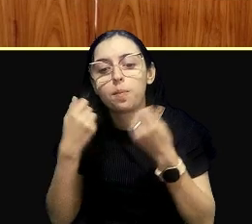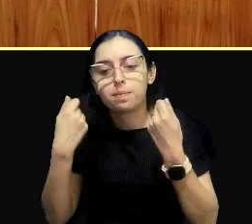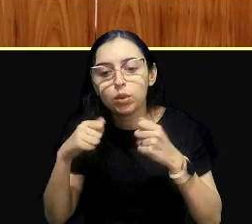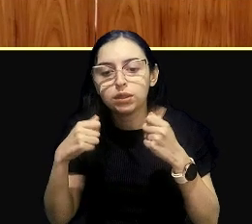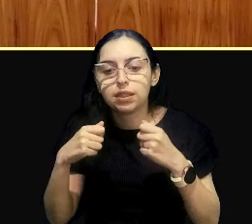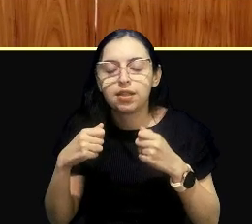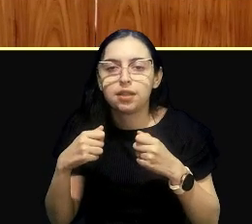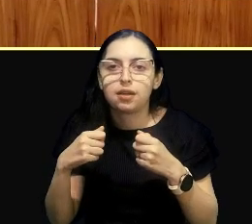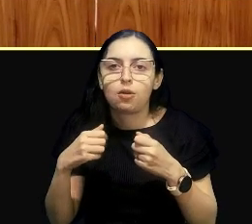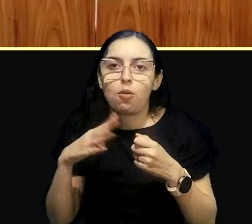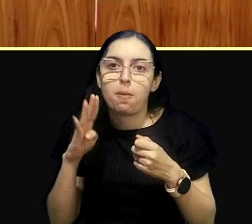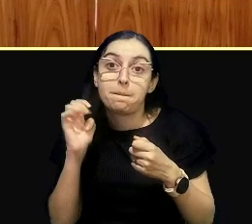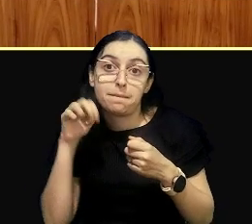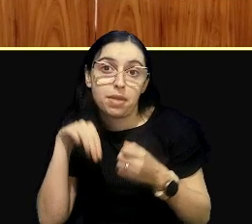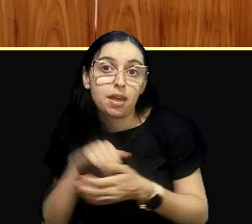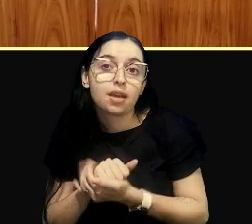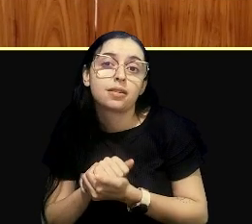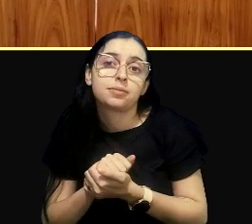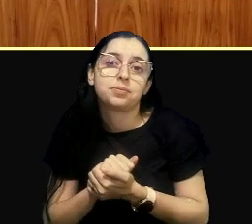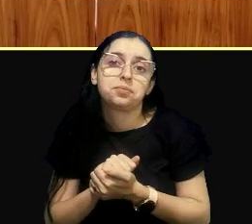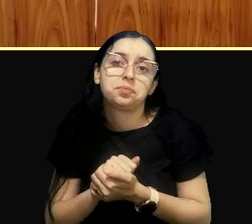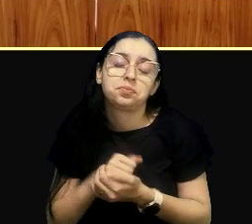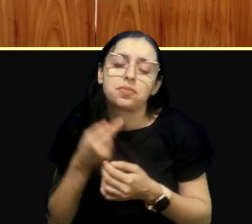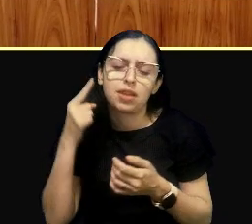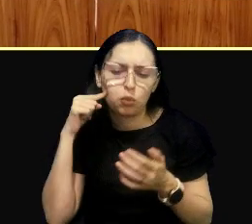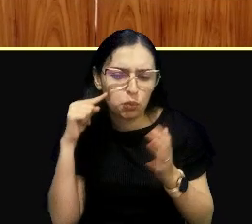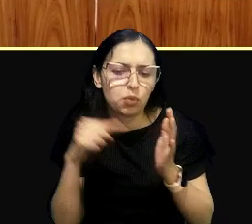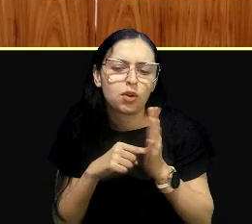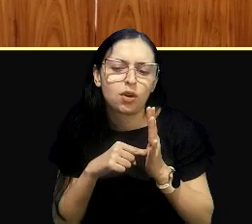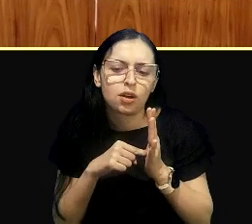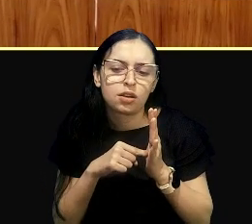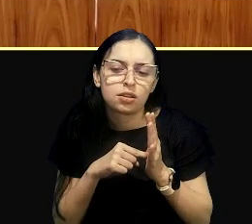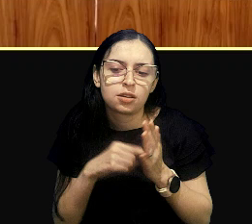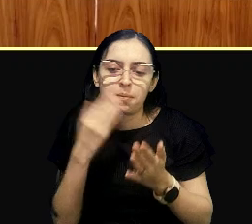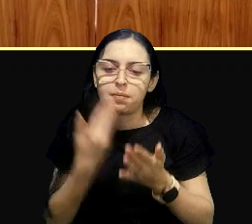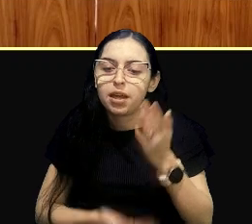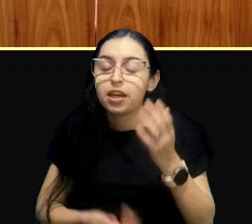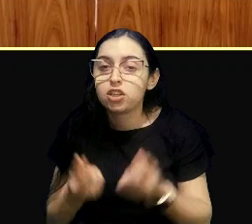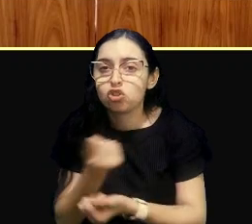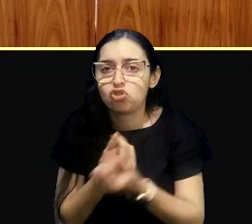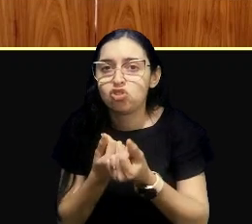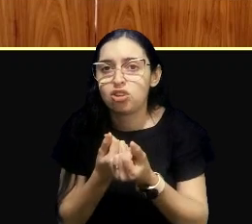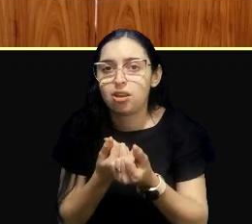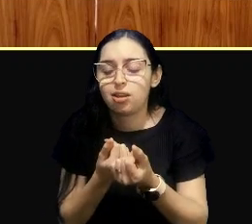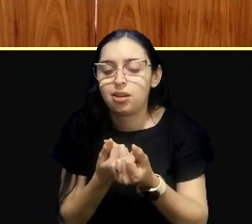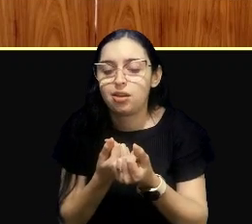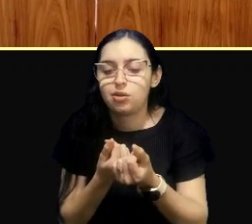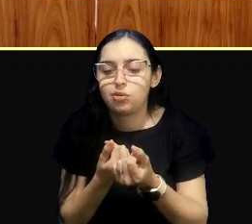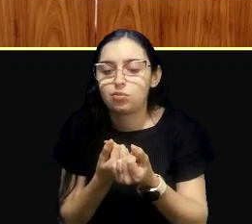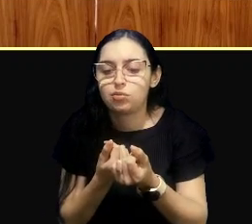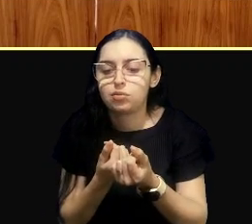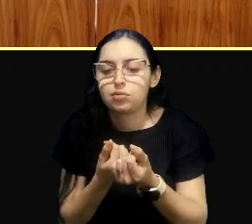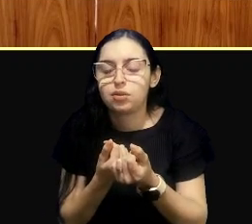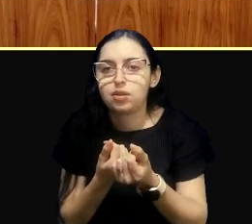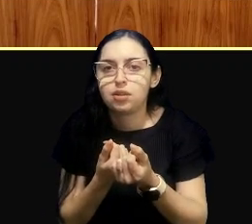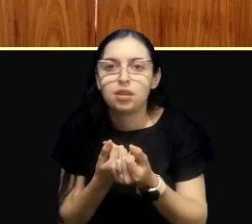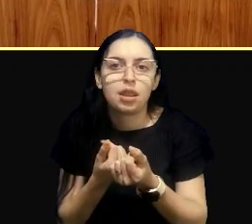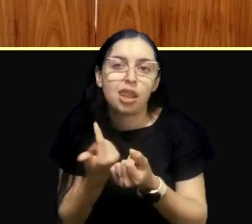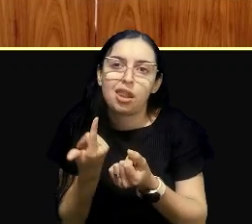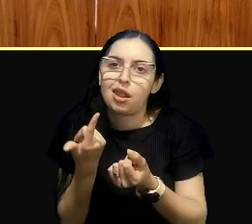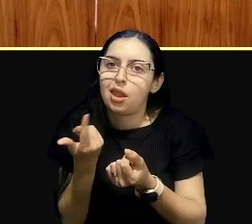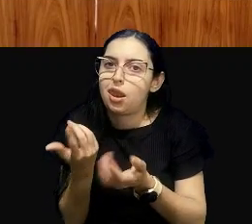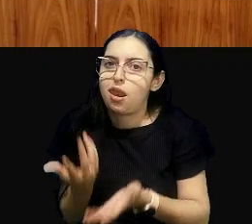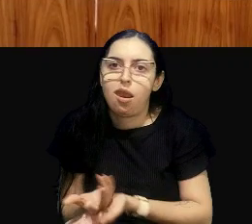bem, porque no fim é isso, é disso que se trata, né, a gente perde dinheiro, e a gente deixa de ganhar ainda muito.